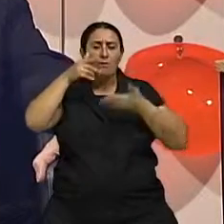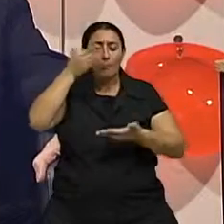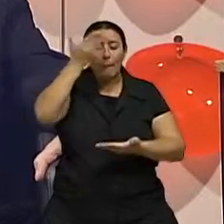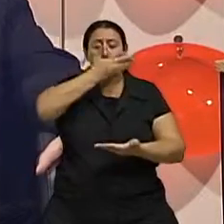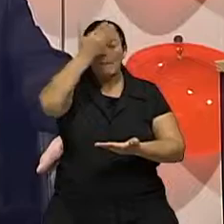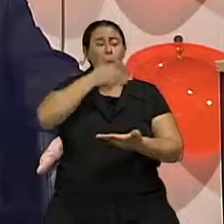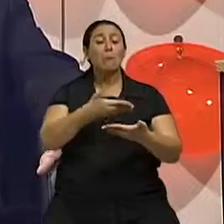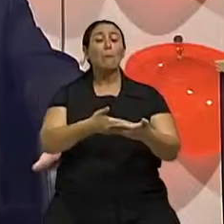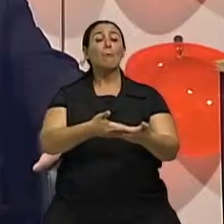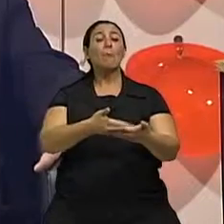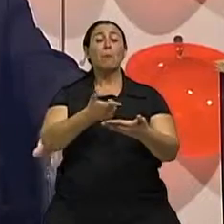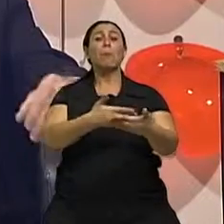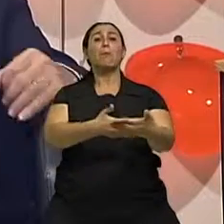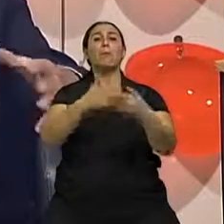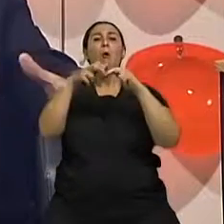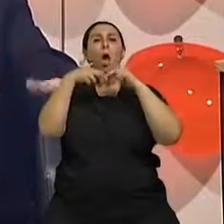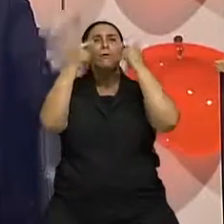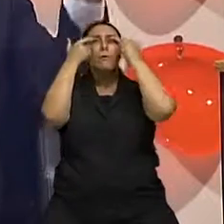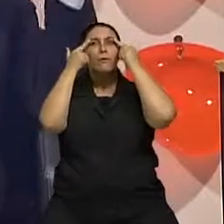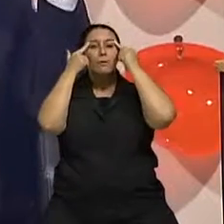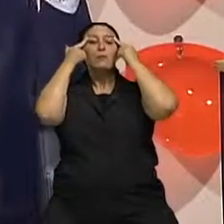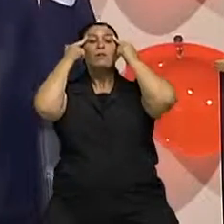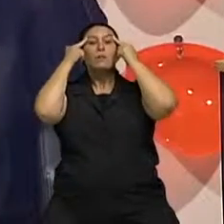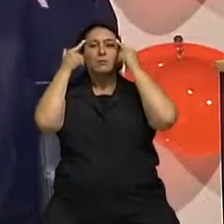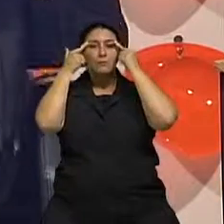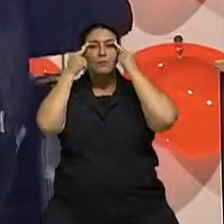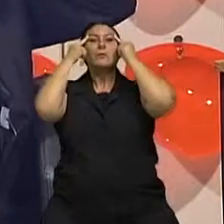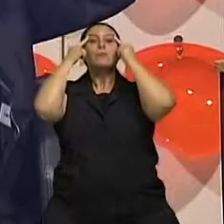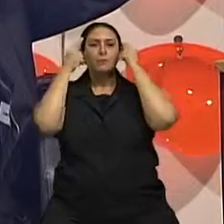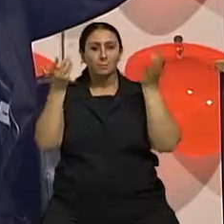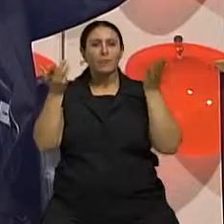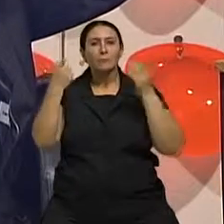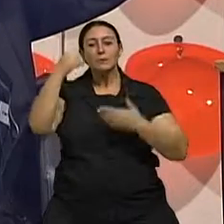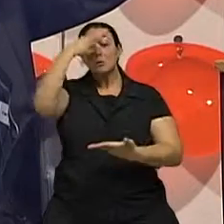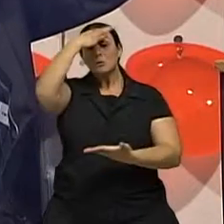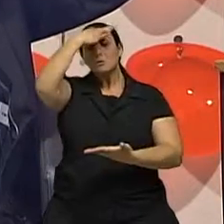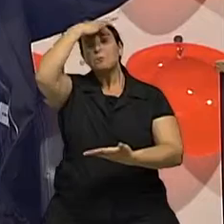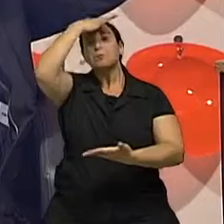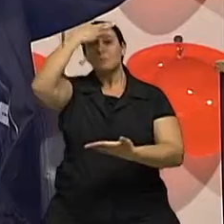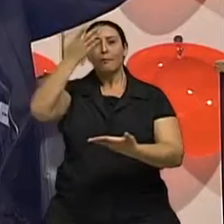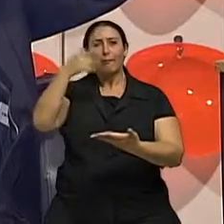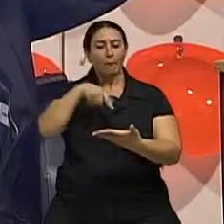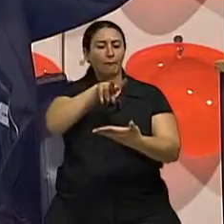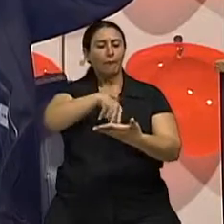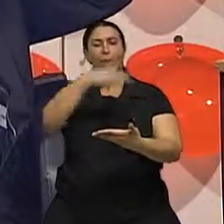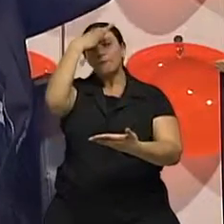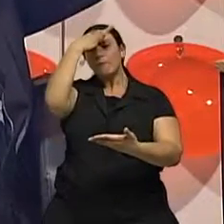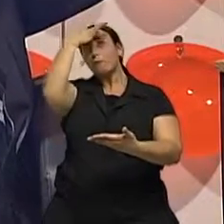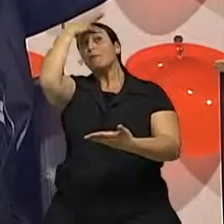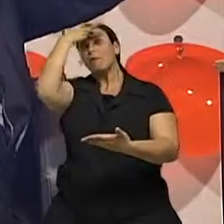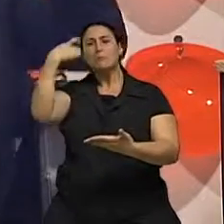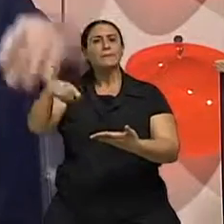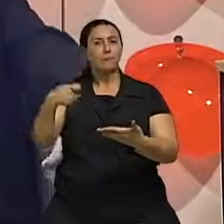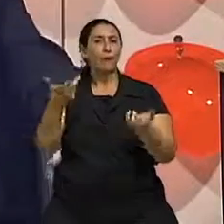enxergar direito. Então vai ler, tem que começar a colocar o dedo na face para